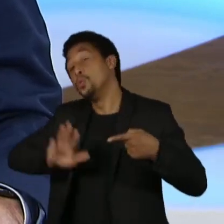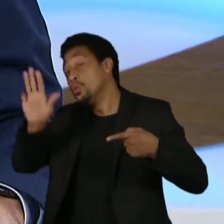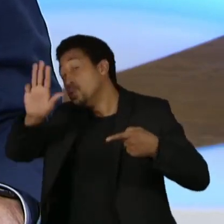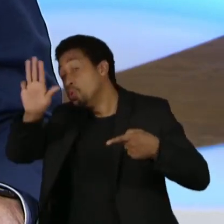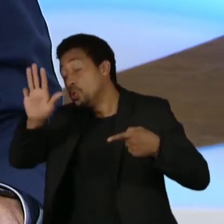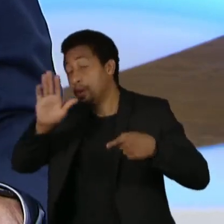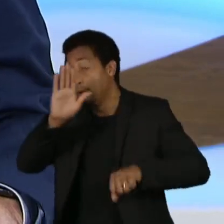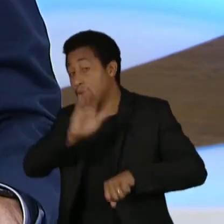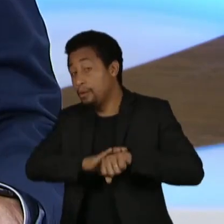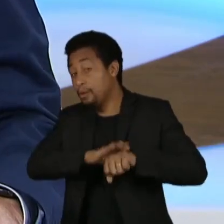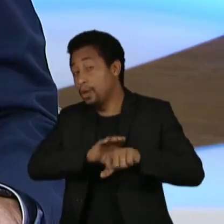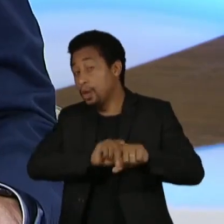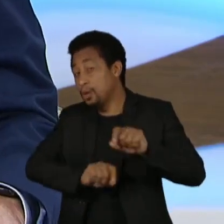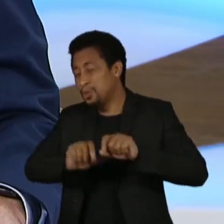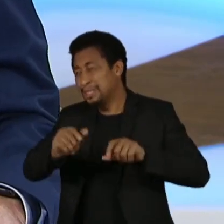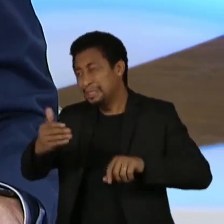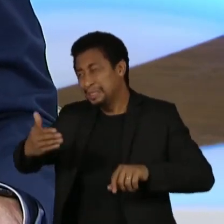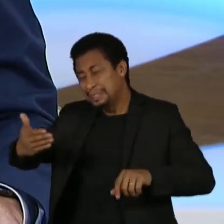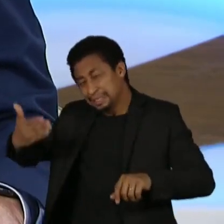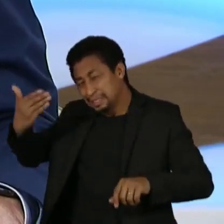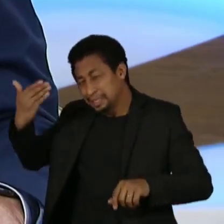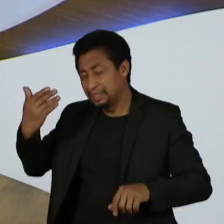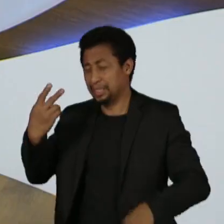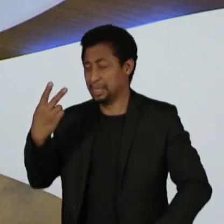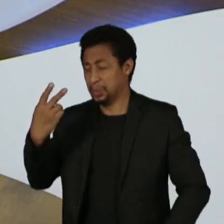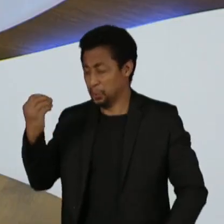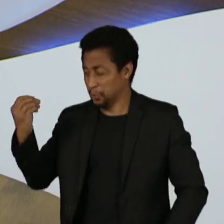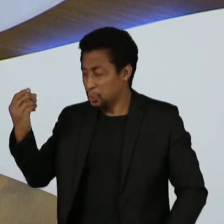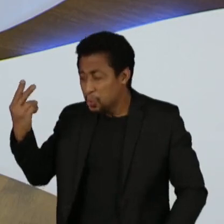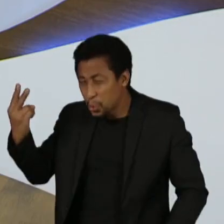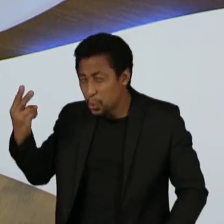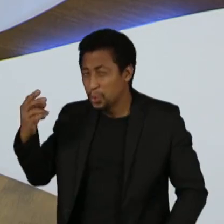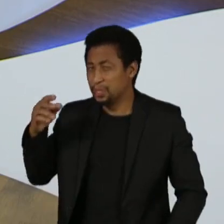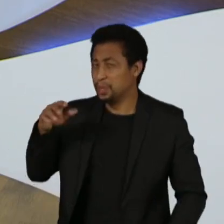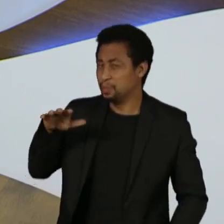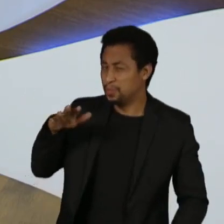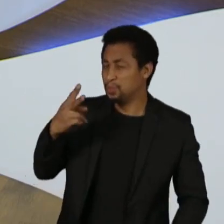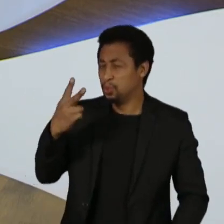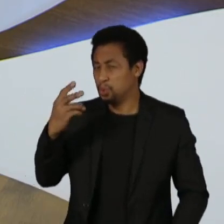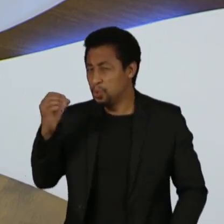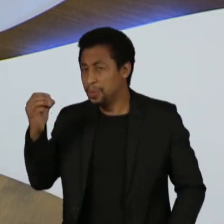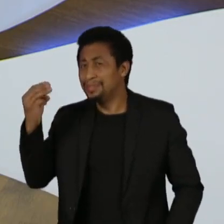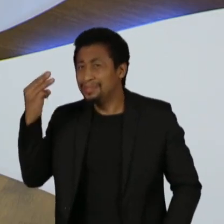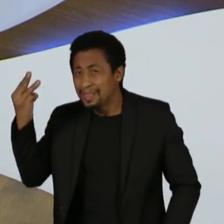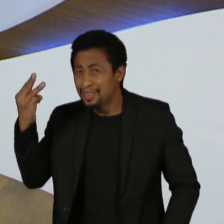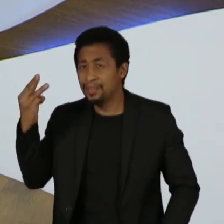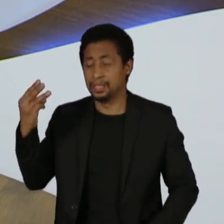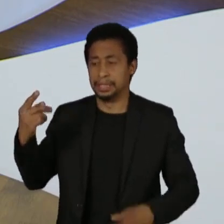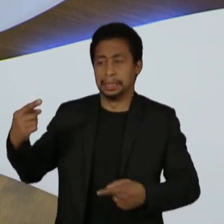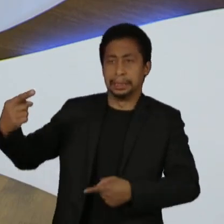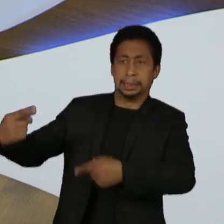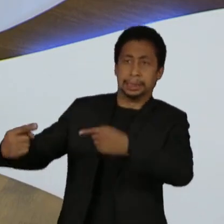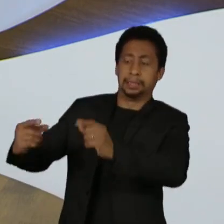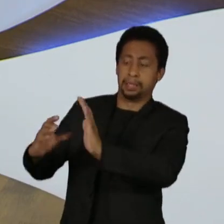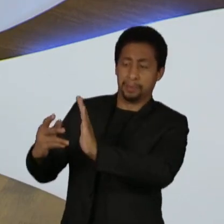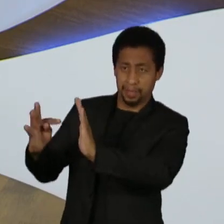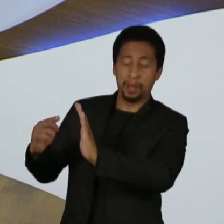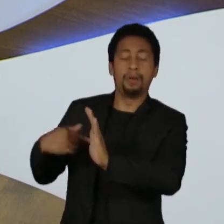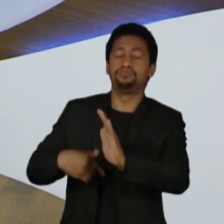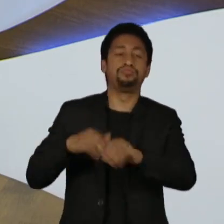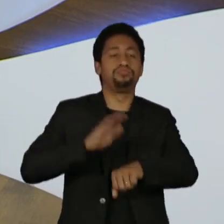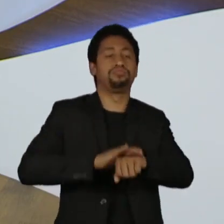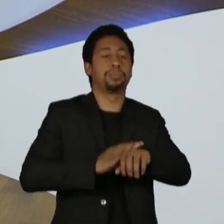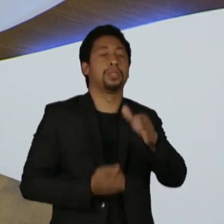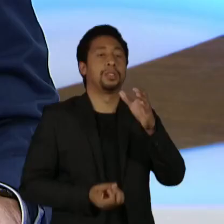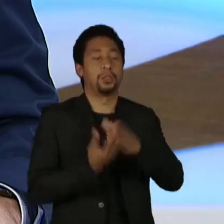começo do seu mandato, lá em 2002, 2003, inclusive com divergência no próprio Partido dos Trabalhadores, criou o CTN-Bio, que